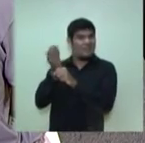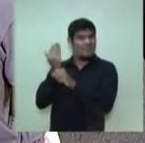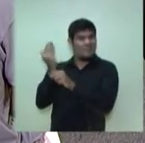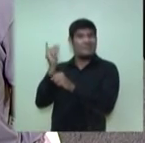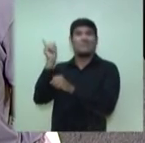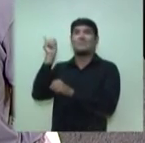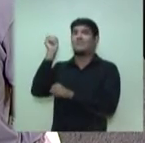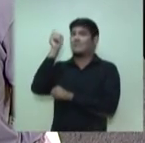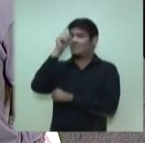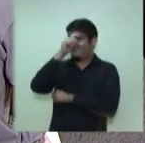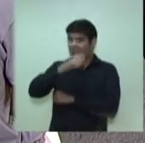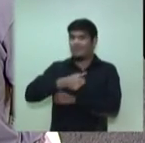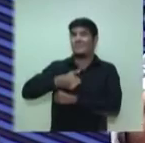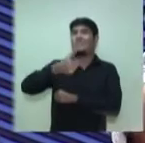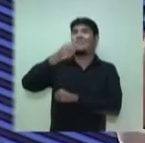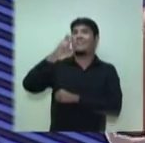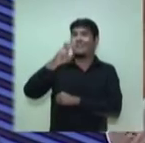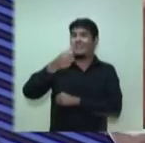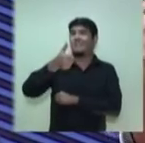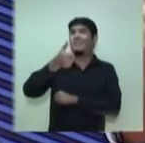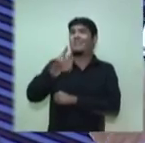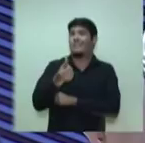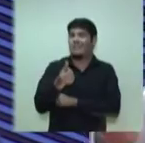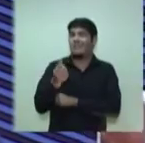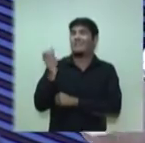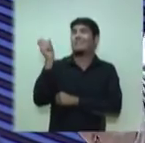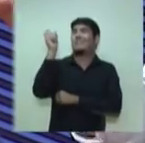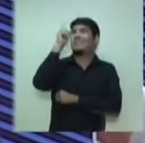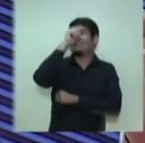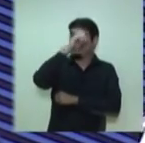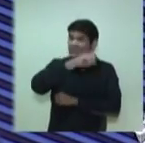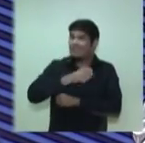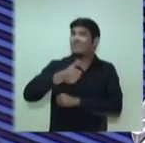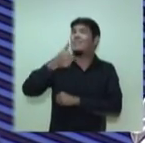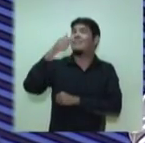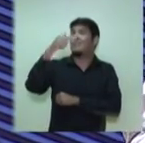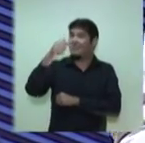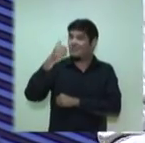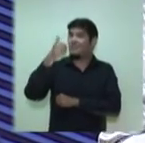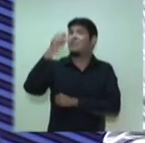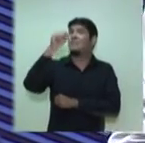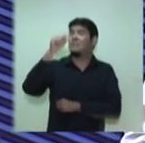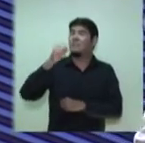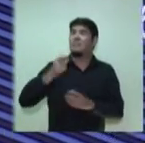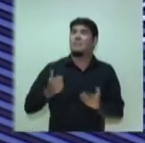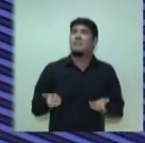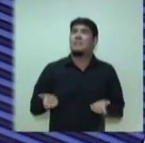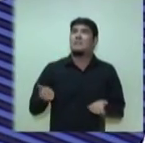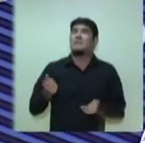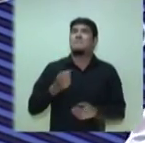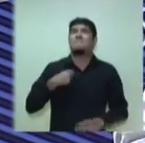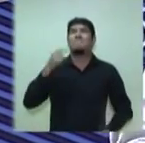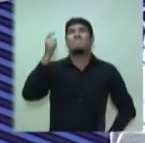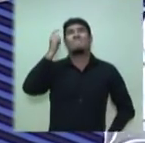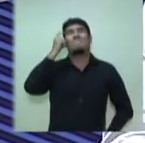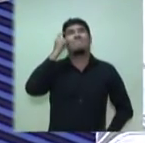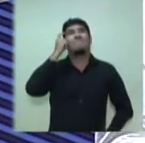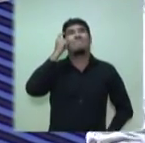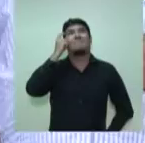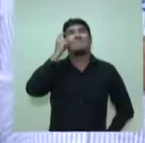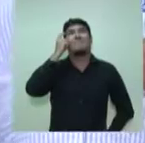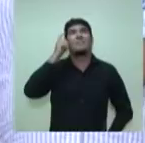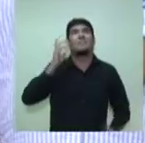15 e 16. Anos difíceis serão 17 e 18. Eu resolvi não abrir mão de nenhuma